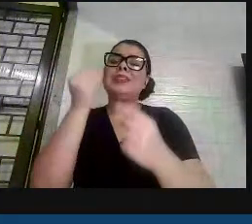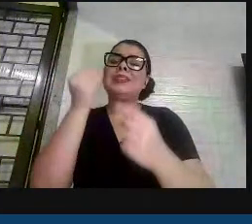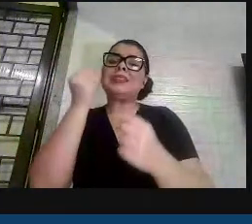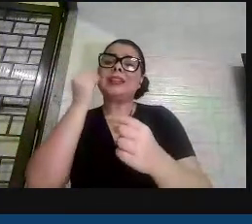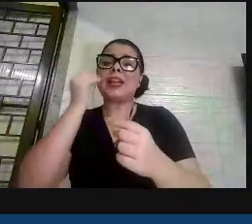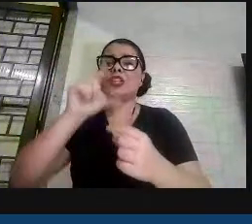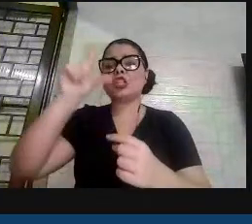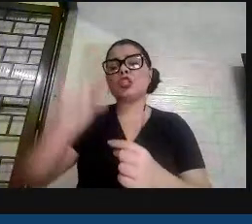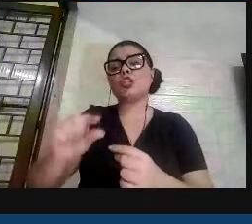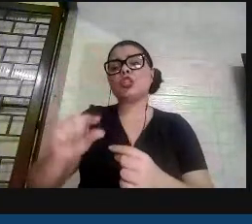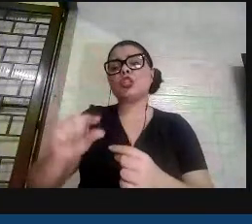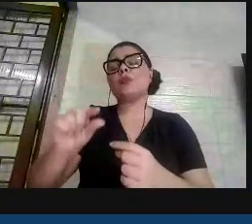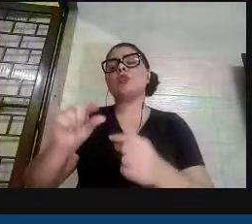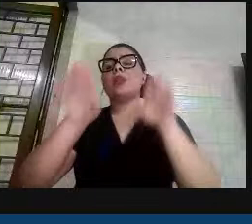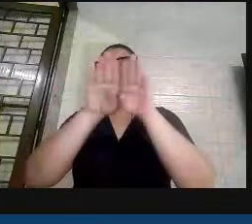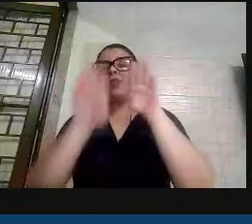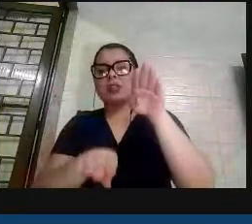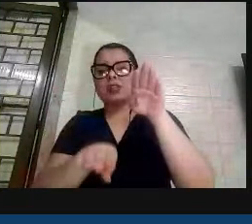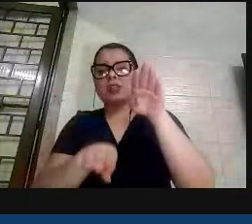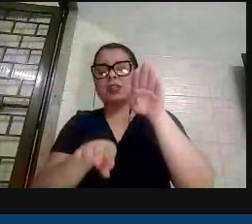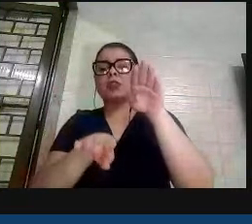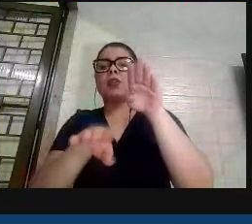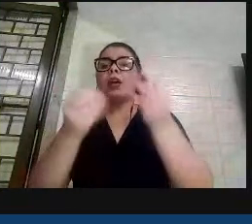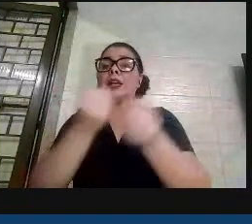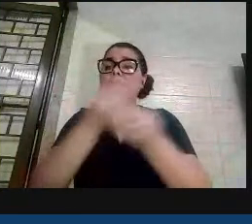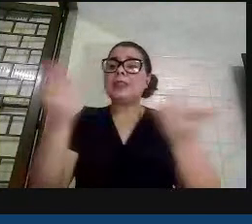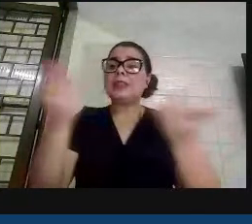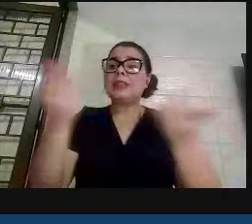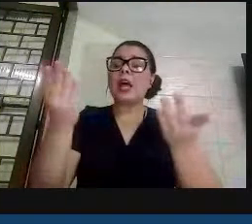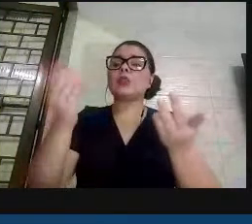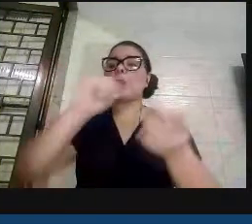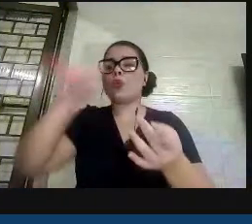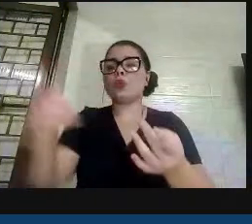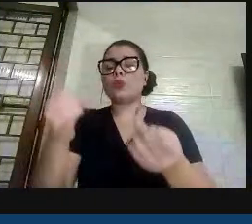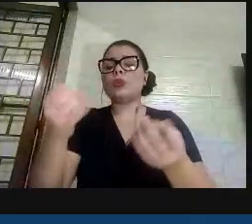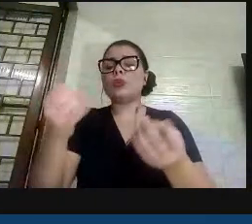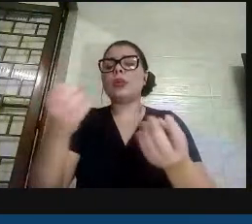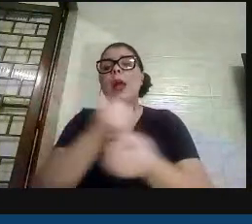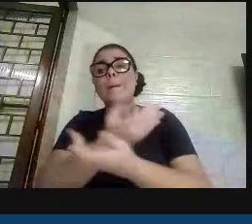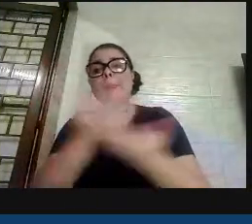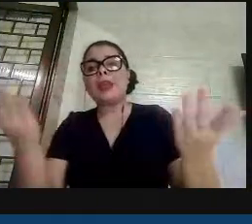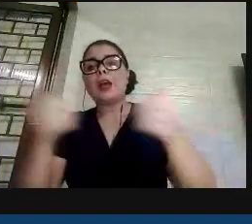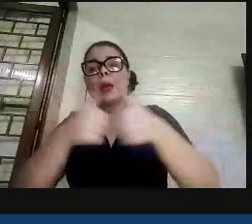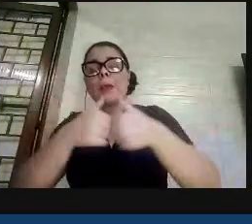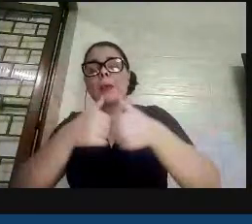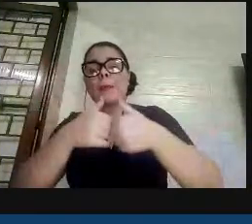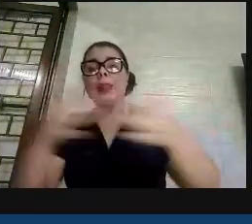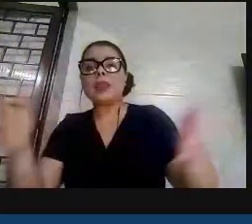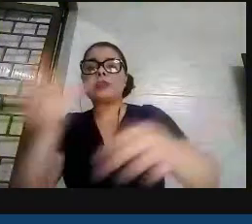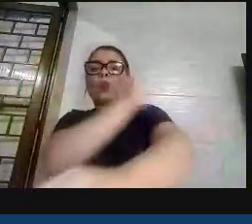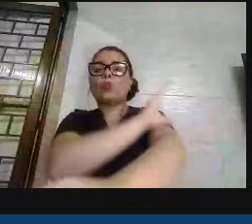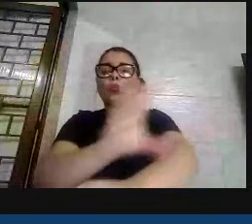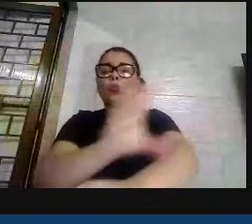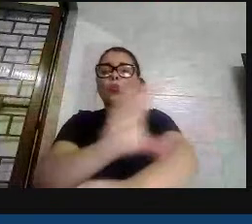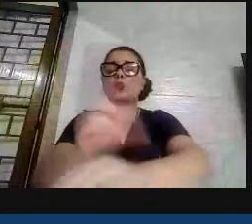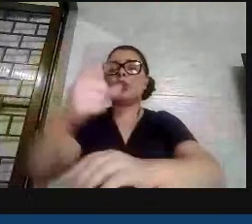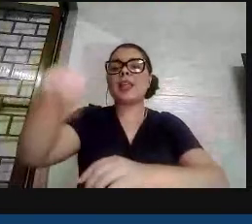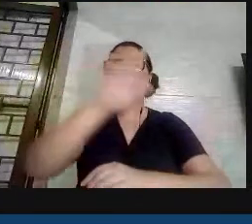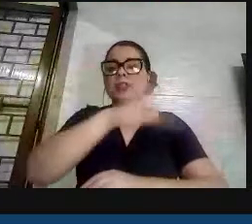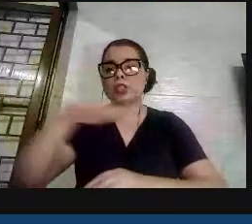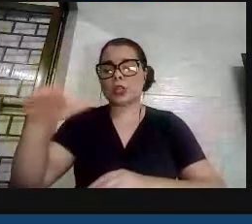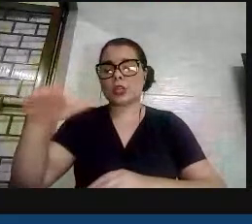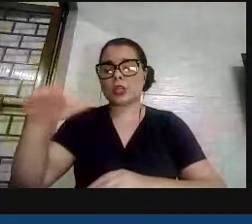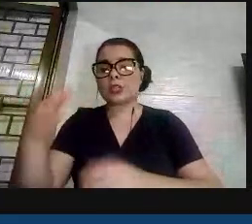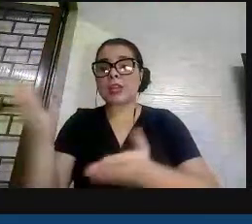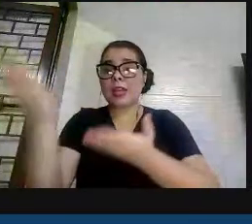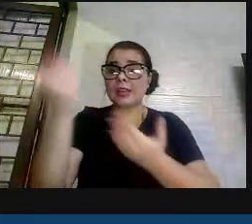resultados, dessas desigualdades, dando mais oportunidades, ampliando o capital cultural das crianças. E nós trouxemos também para essa